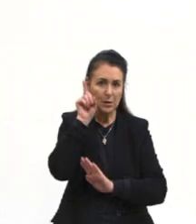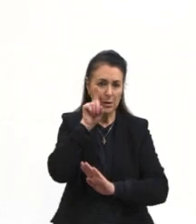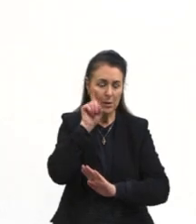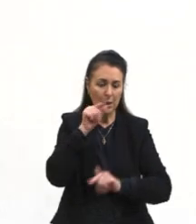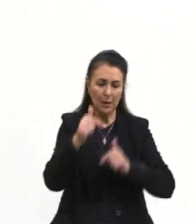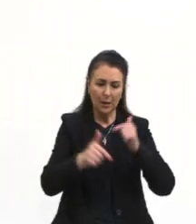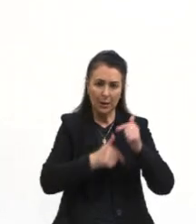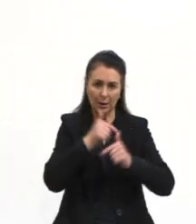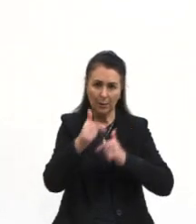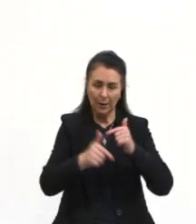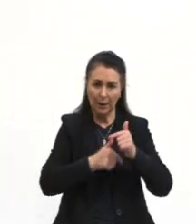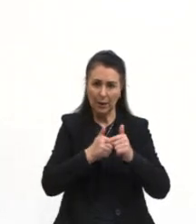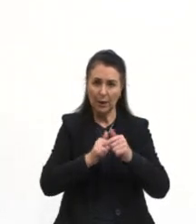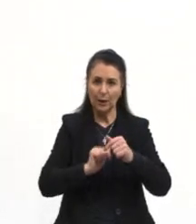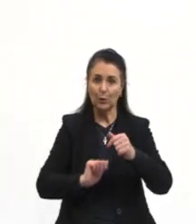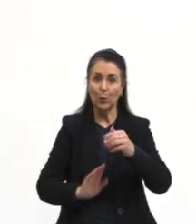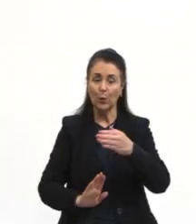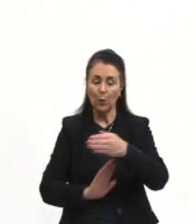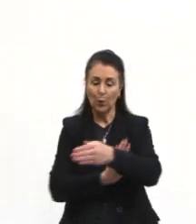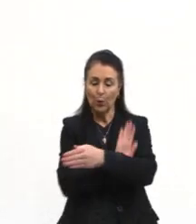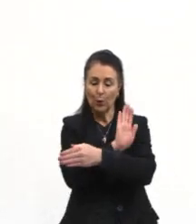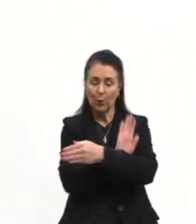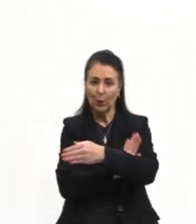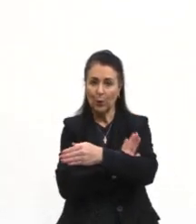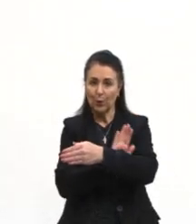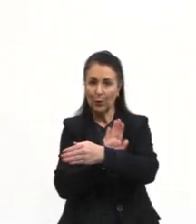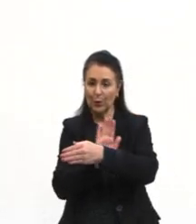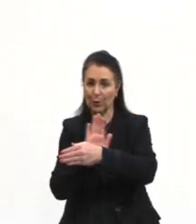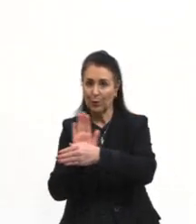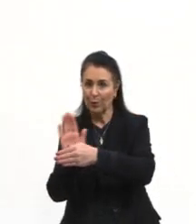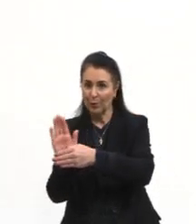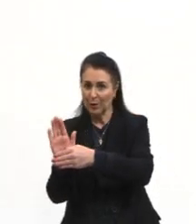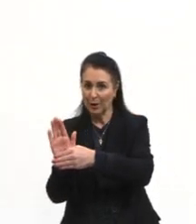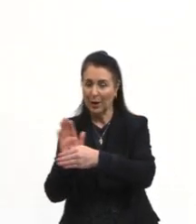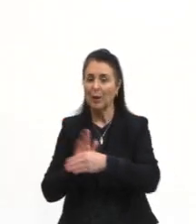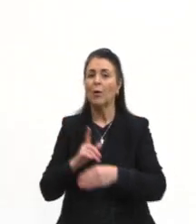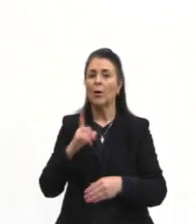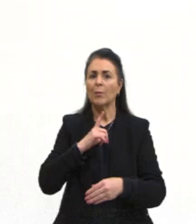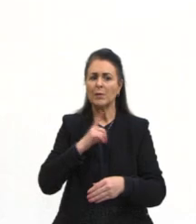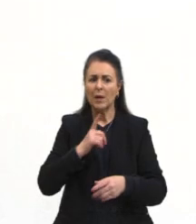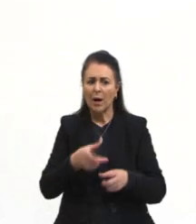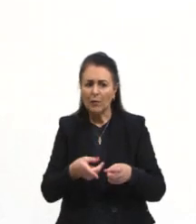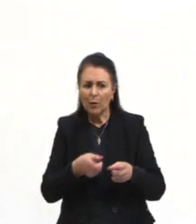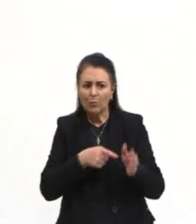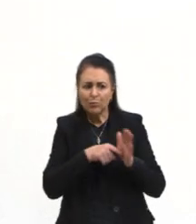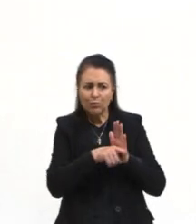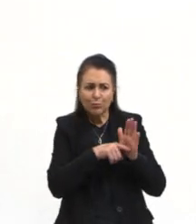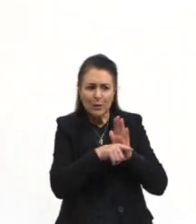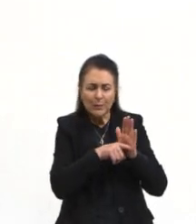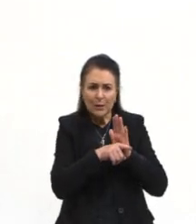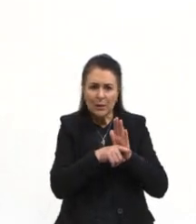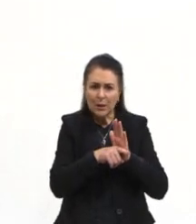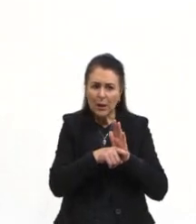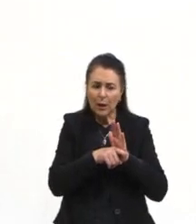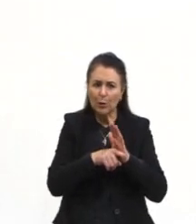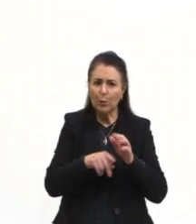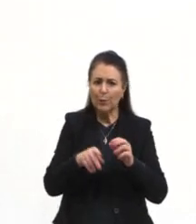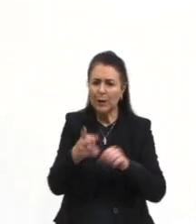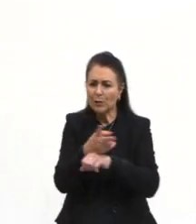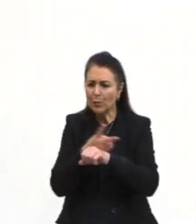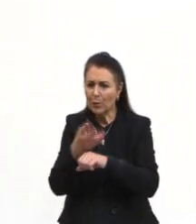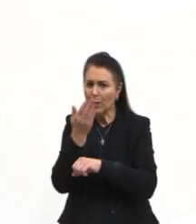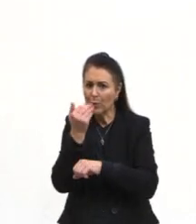tubarões do gênero squalos verificaram que a capacidade de detecção e captura de presas por esses